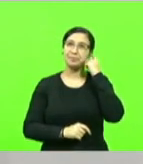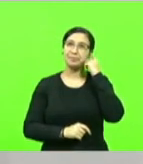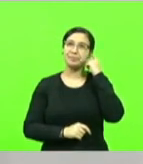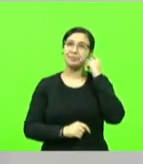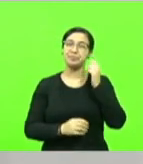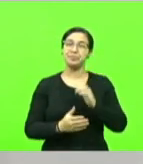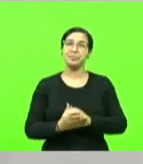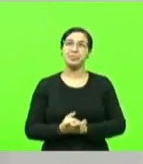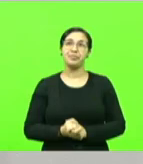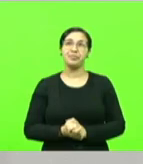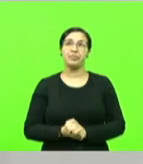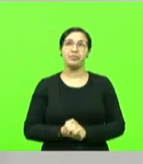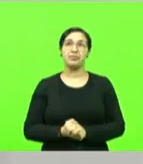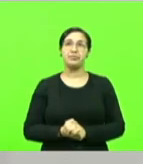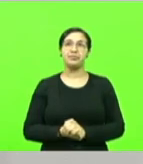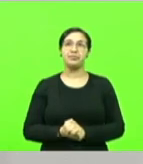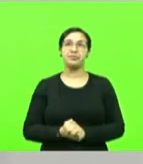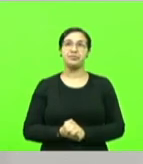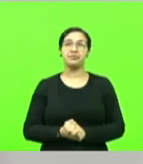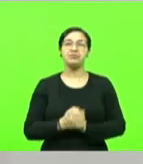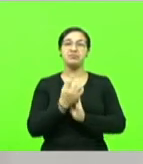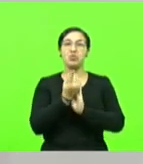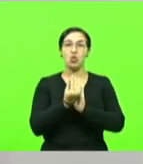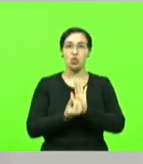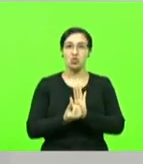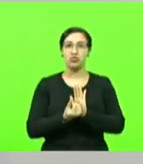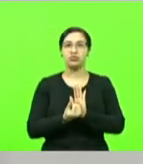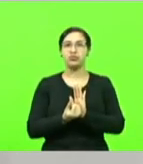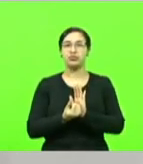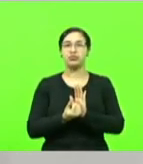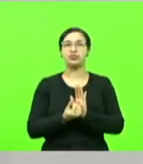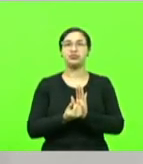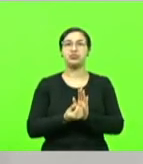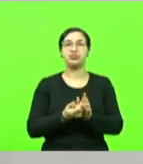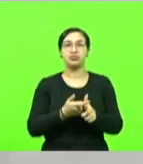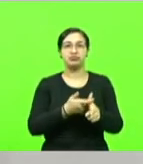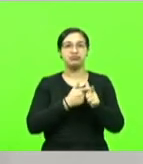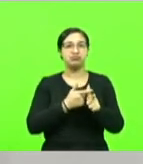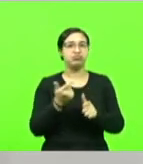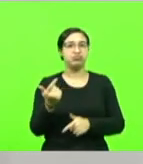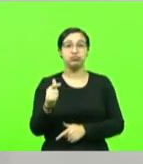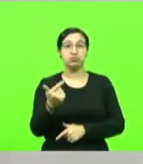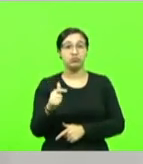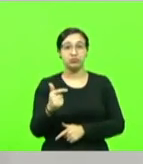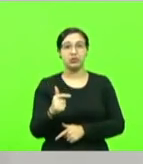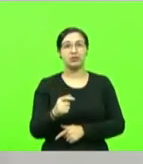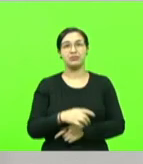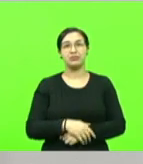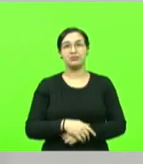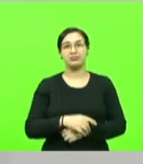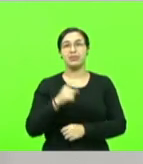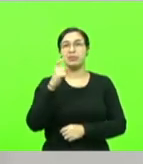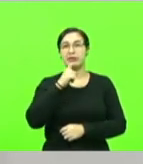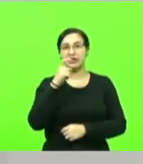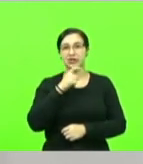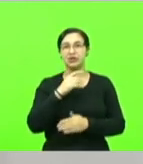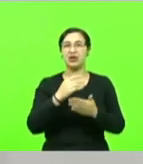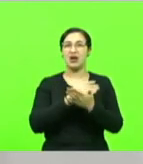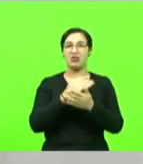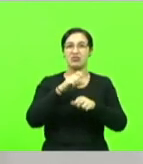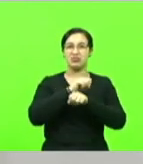gera custo para o orçamento. Mentira de quem está espalhando